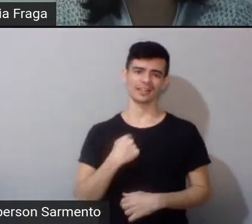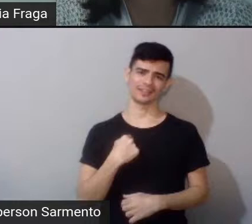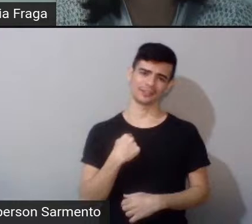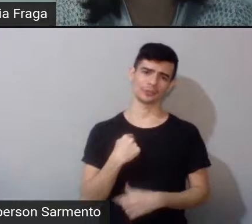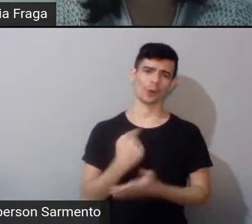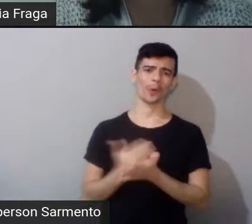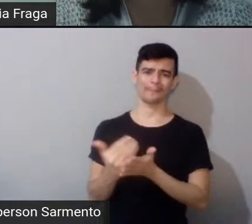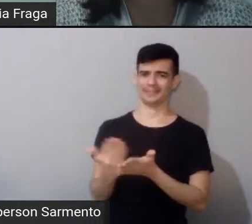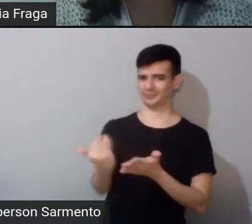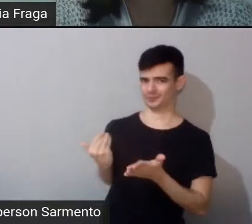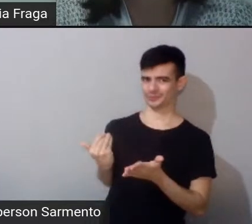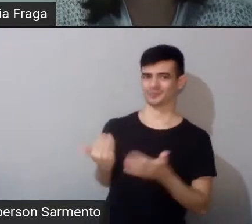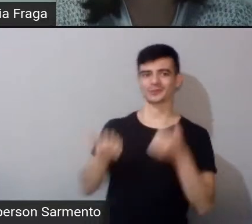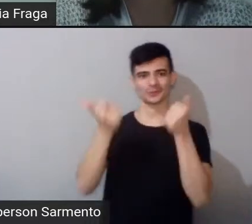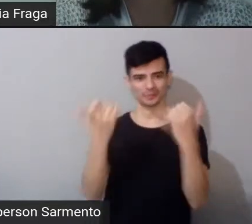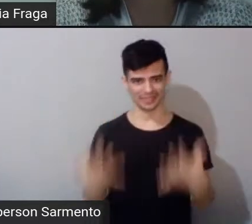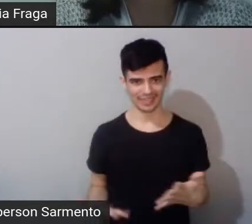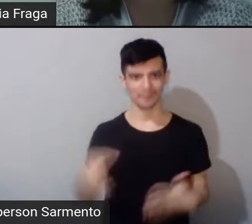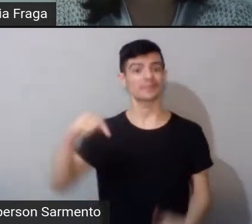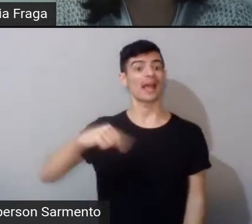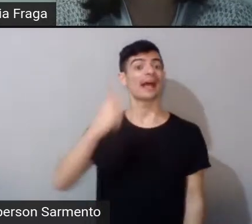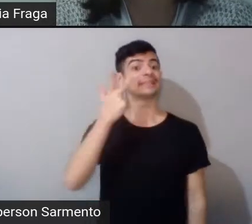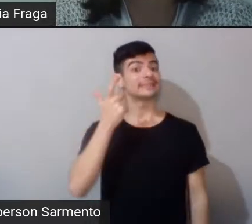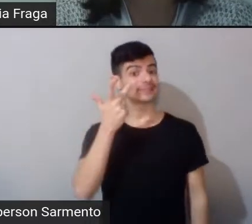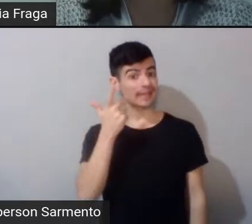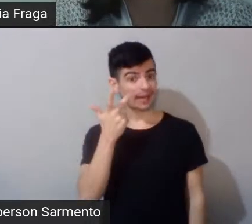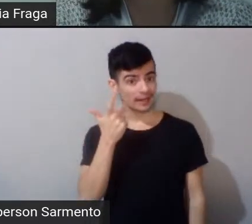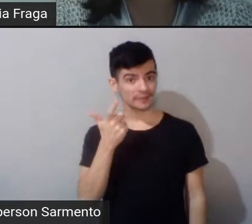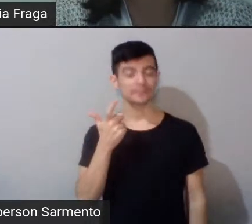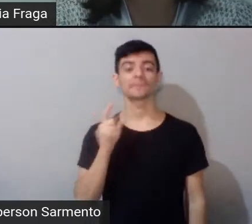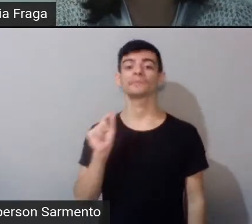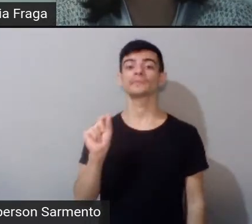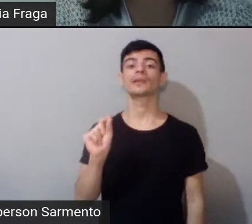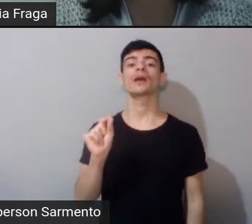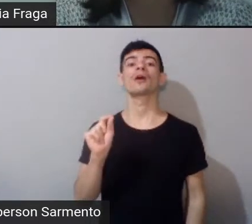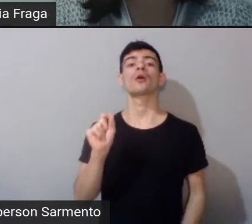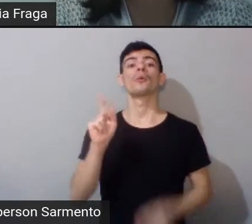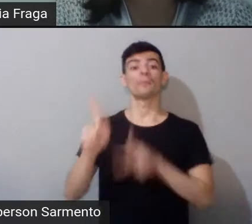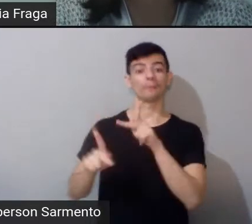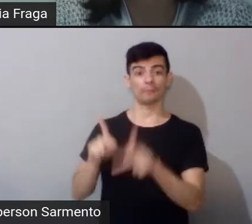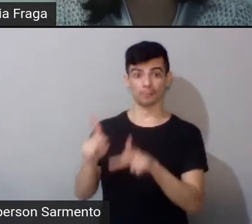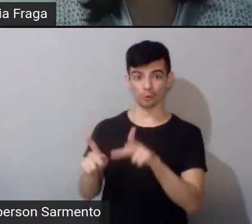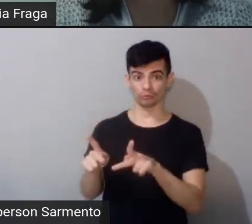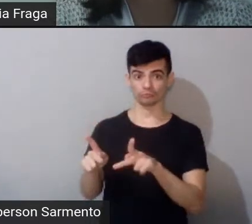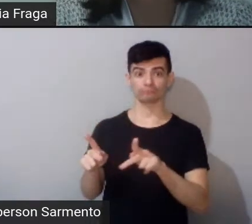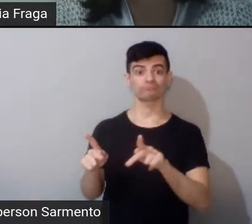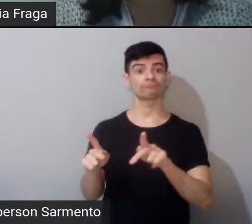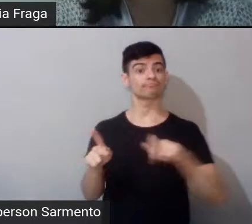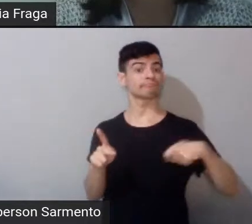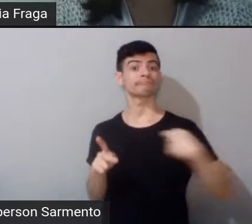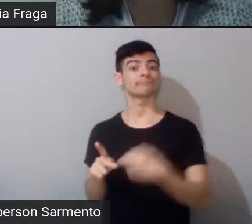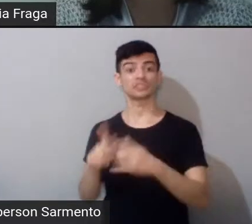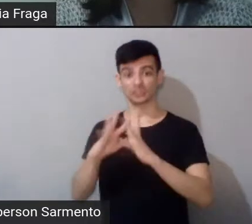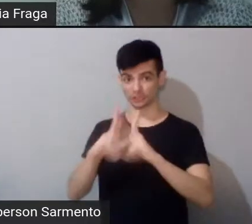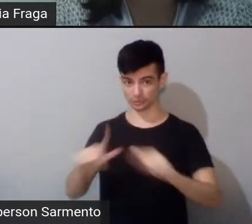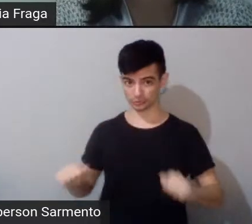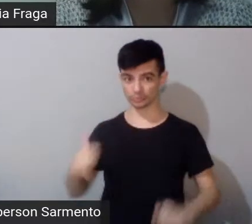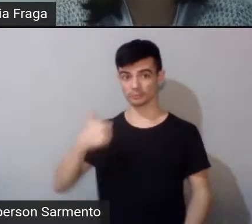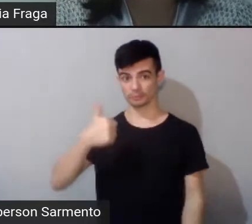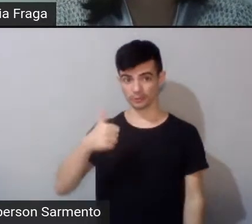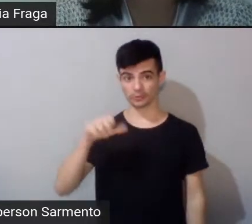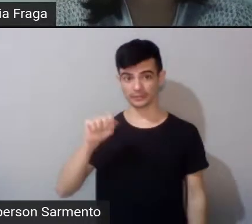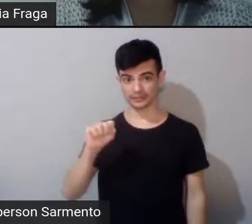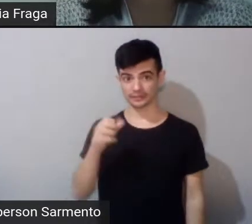aqui no Ceará, os povos foram tratados como extintos em 1863. Só que em